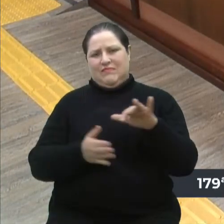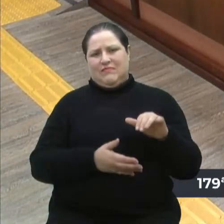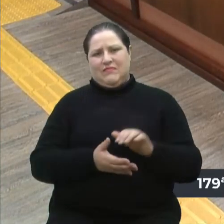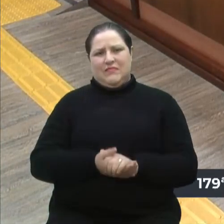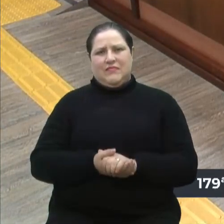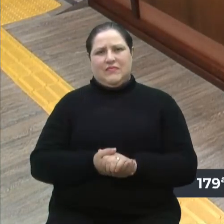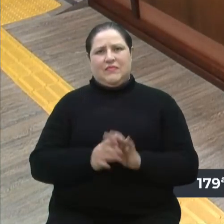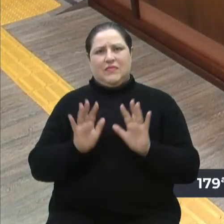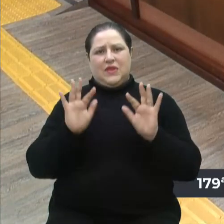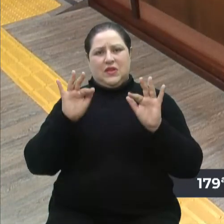o espaço do...